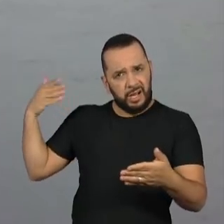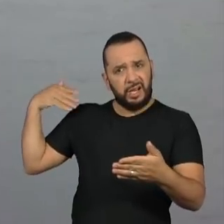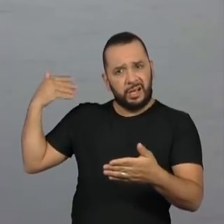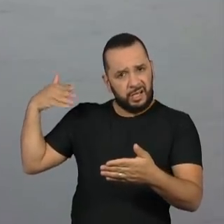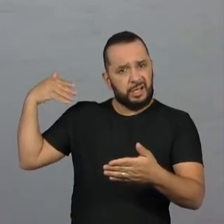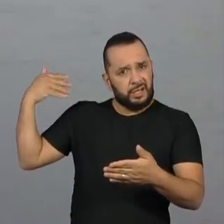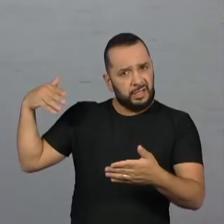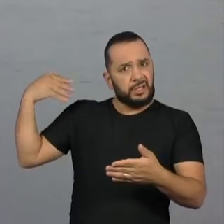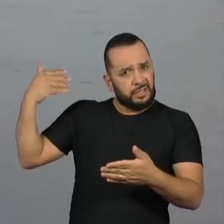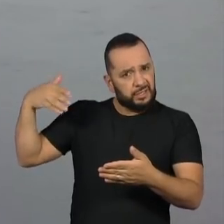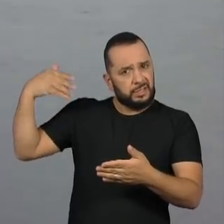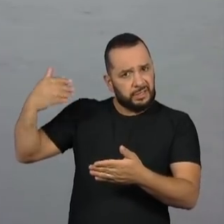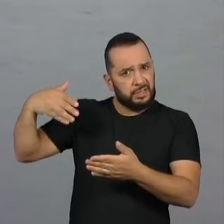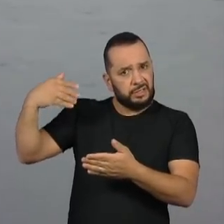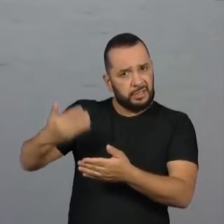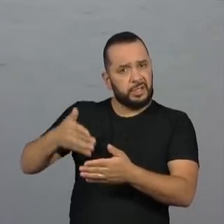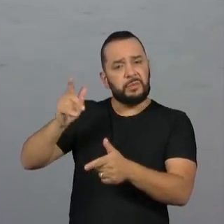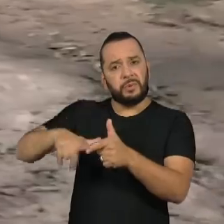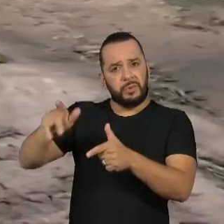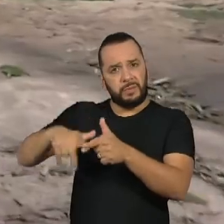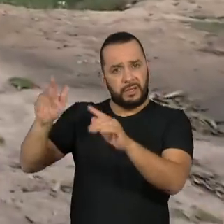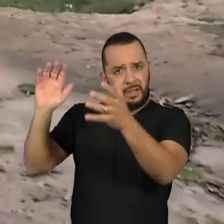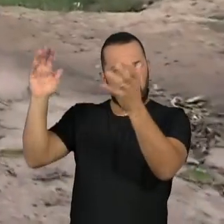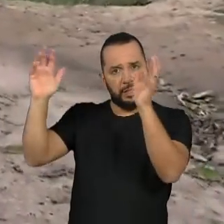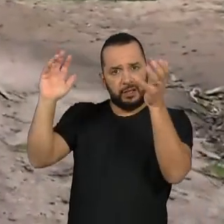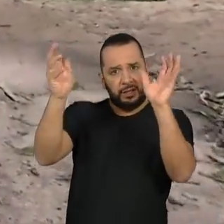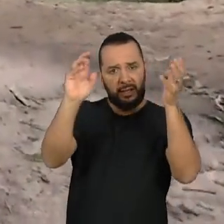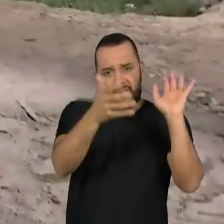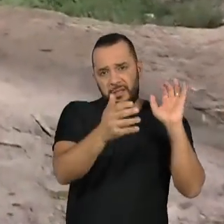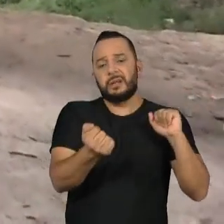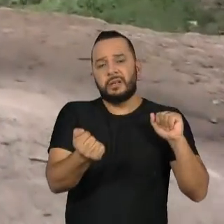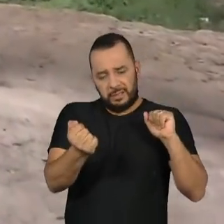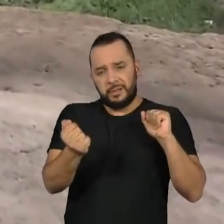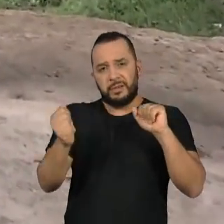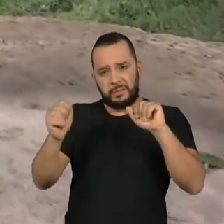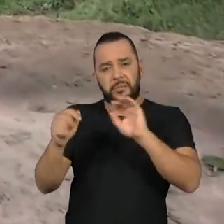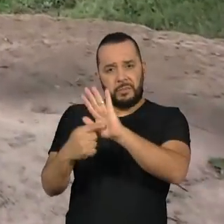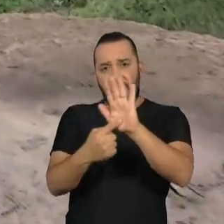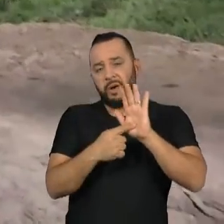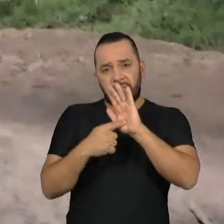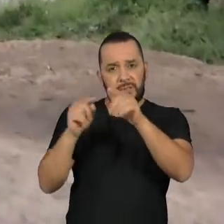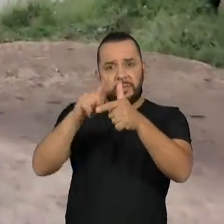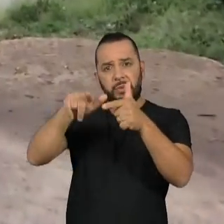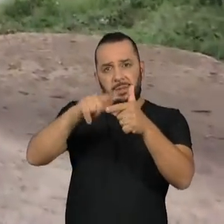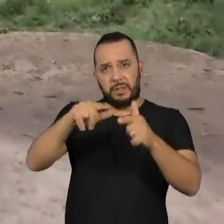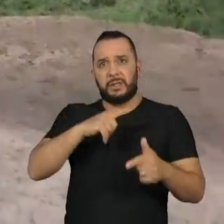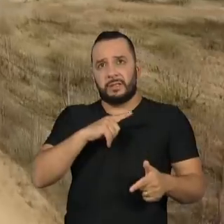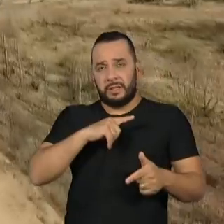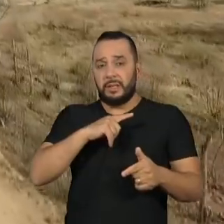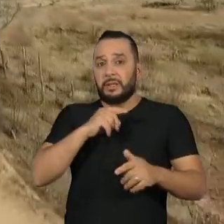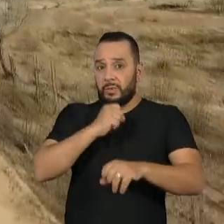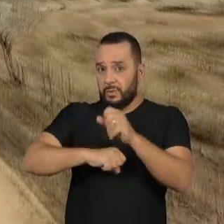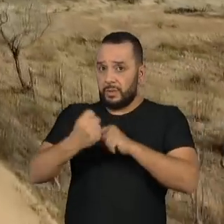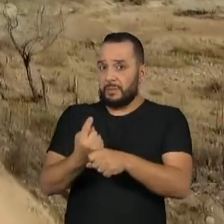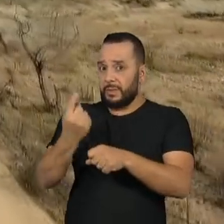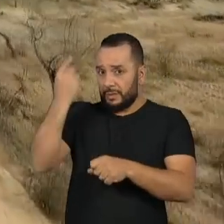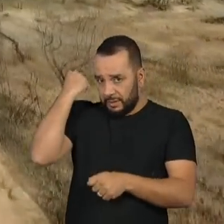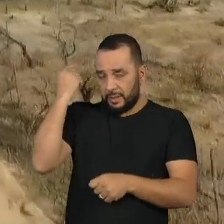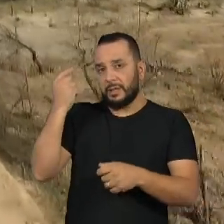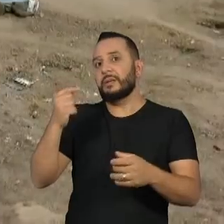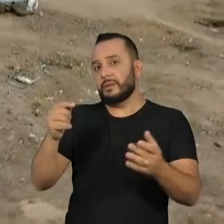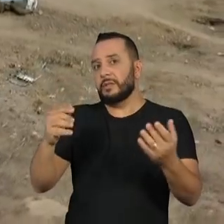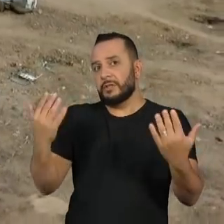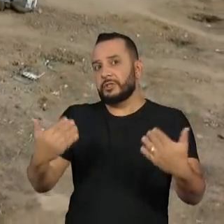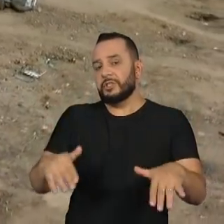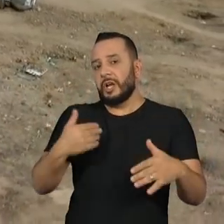estabelecendo e os prognósticos climáticos, já do ano passado, apontavam para uma severidade em relação à